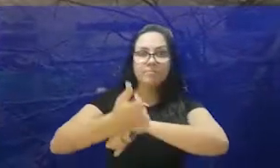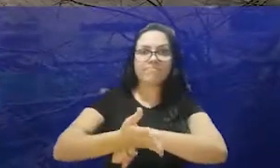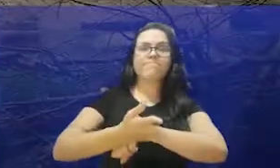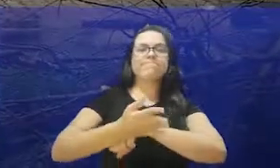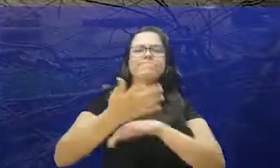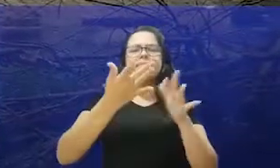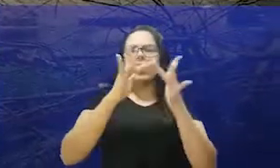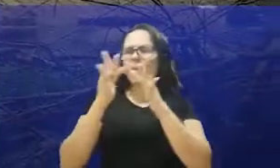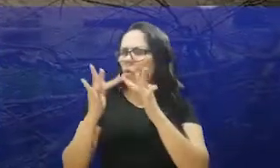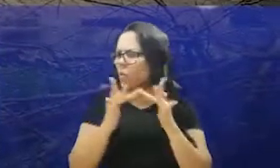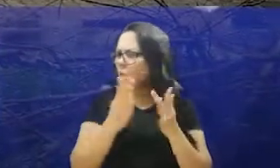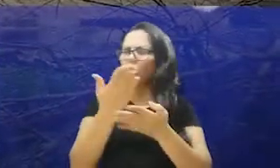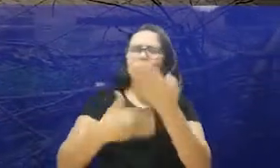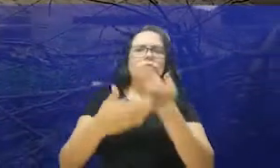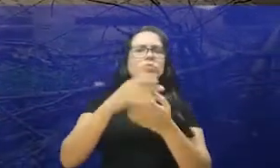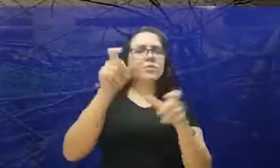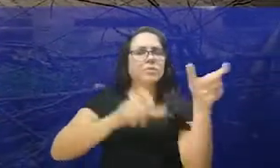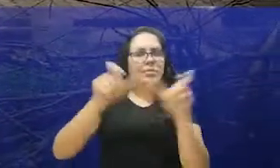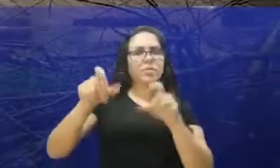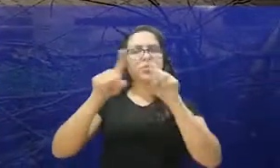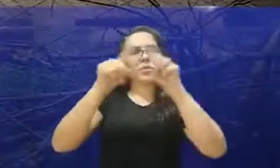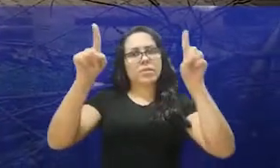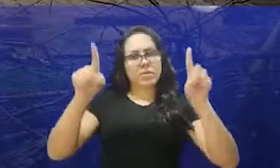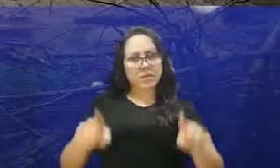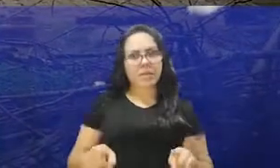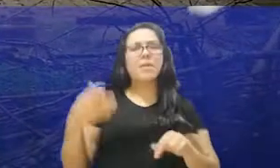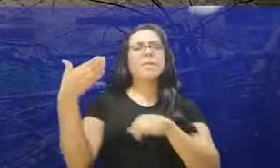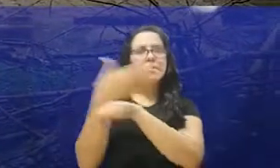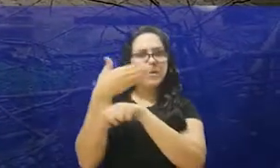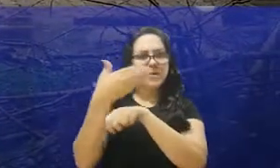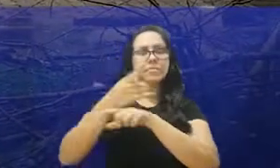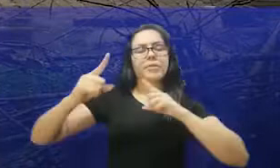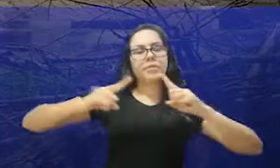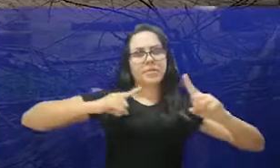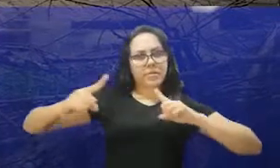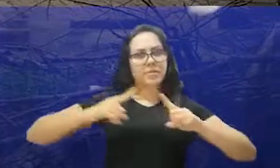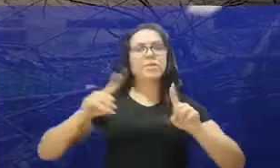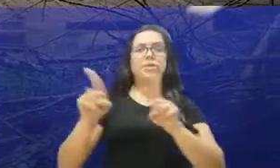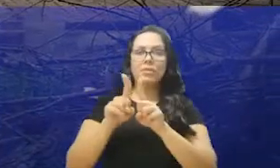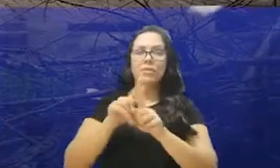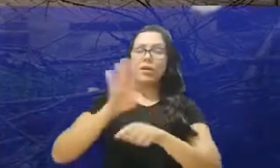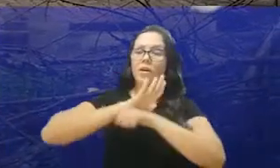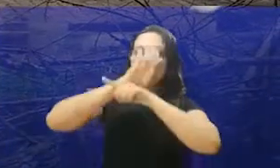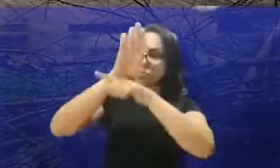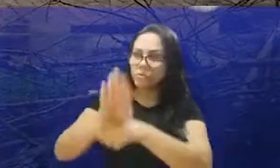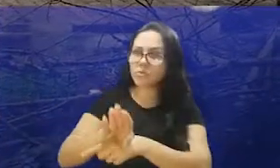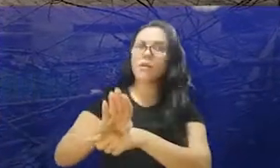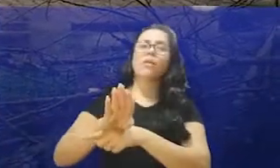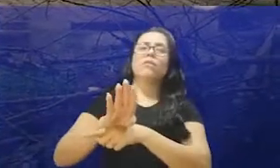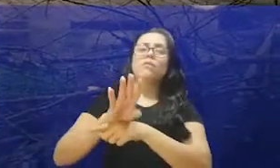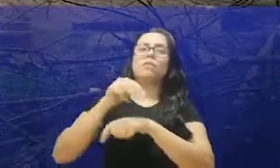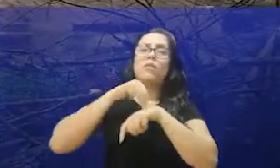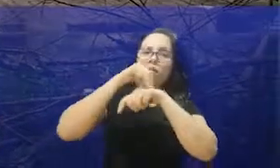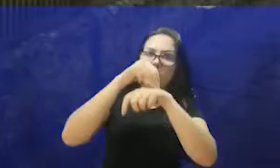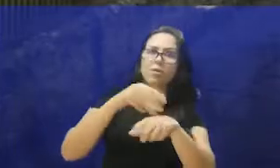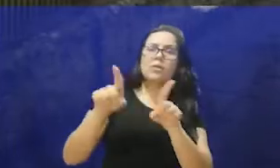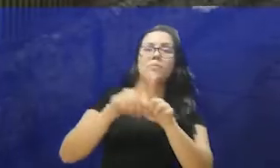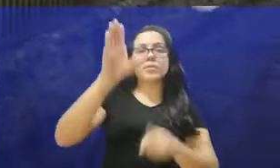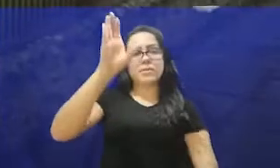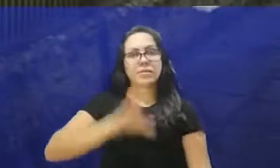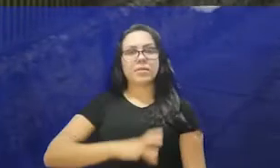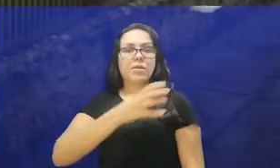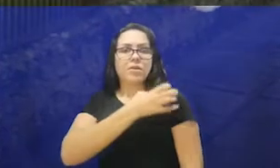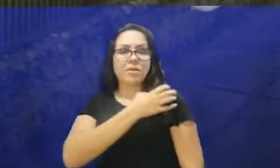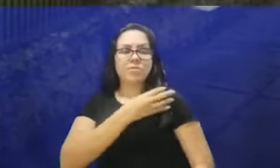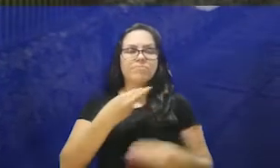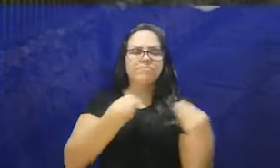contato com todos os servidores que fazem parte dessa coordenadoria, estamos ajudando os municípios, o